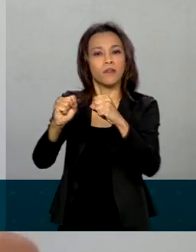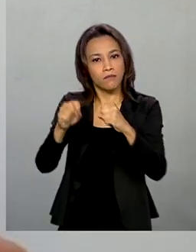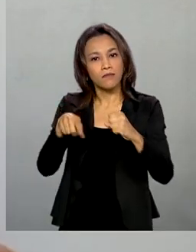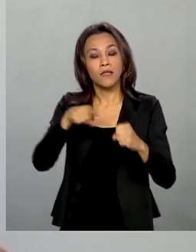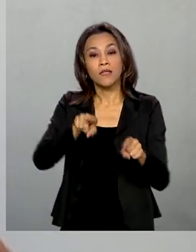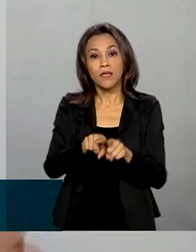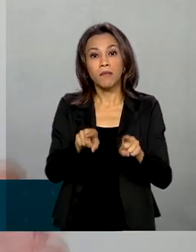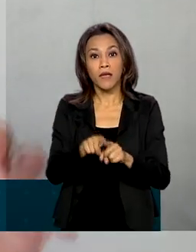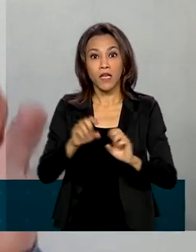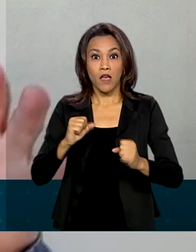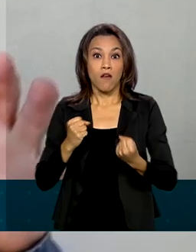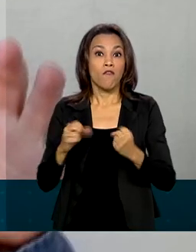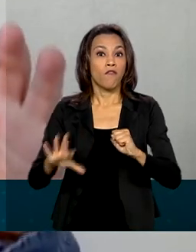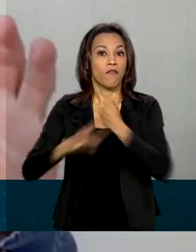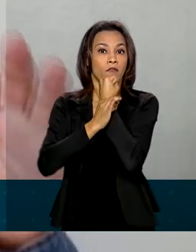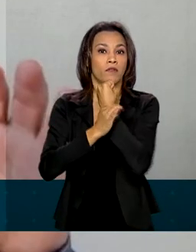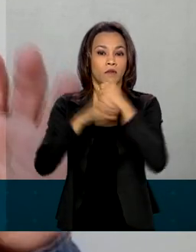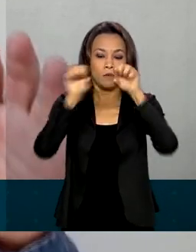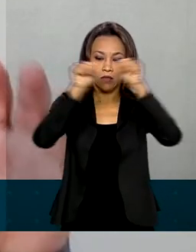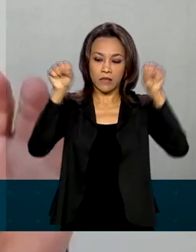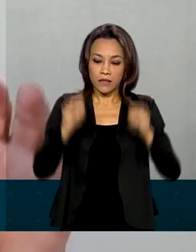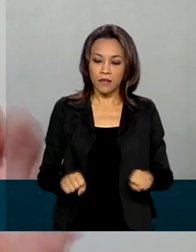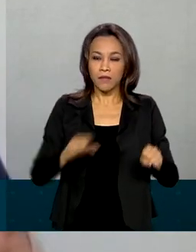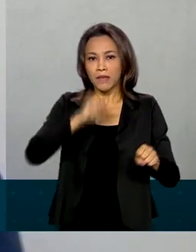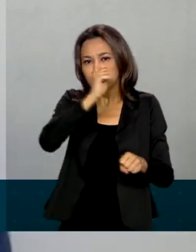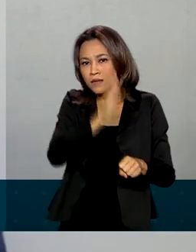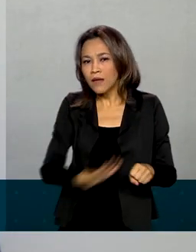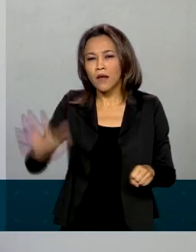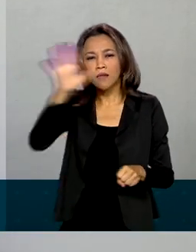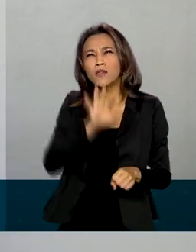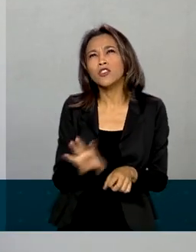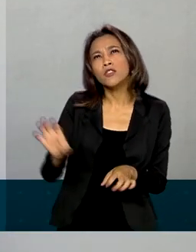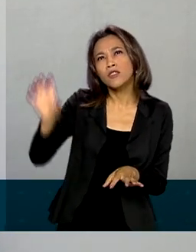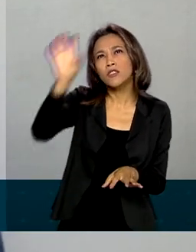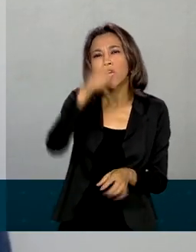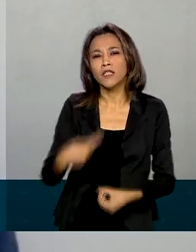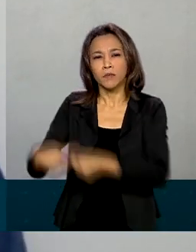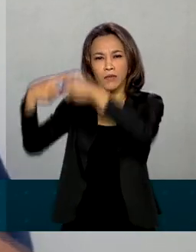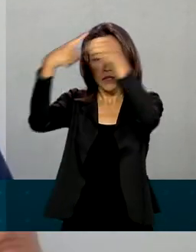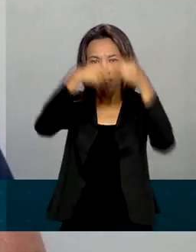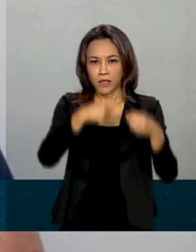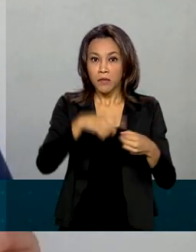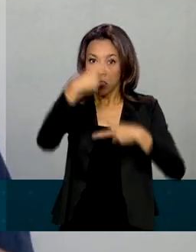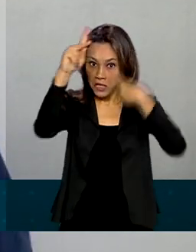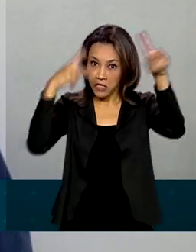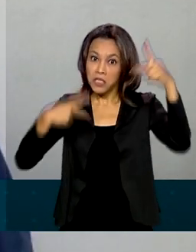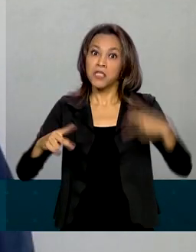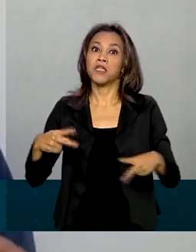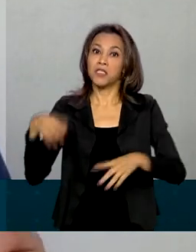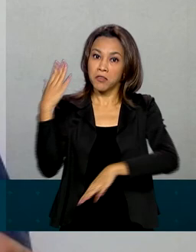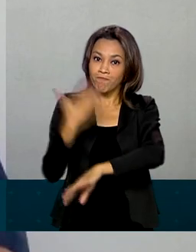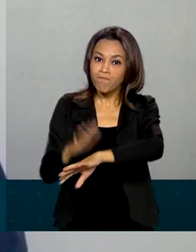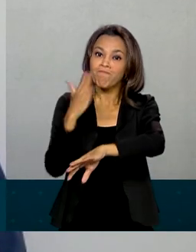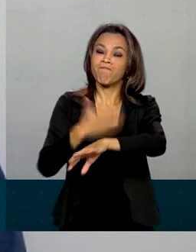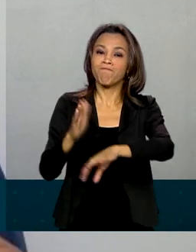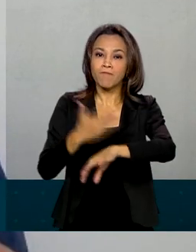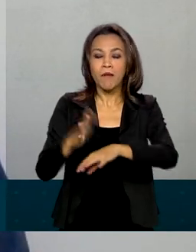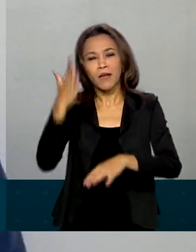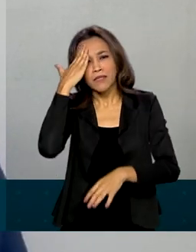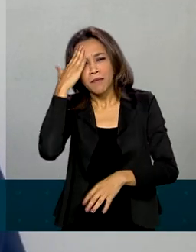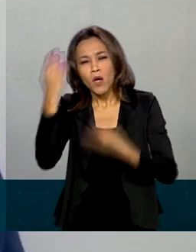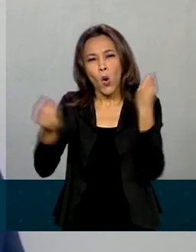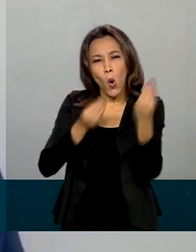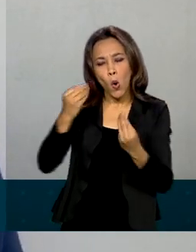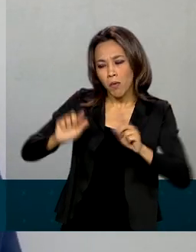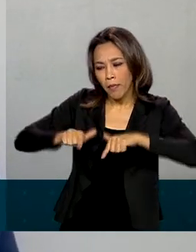sistema nacional, de modo que estados e municípios estejam capacitados para as ações de prevenção, mitigação,